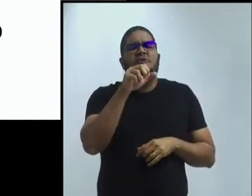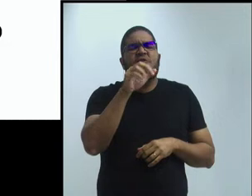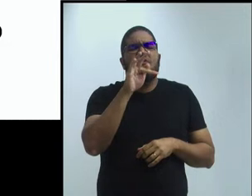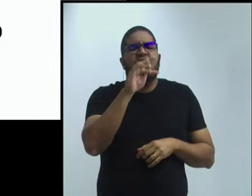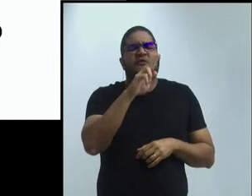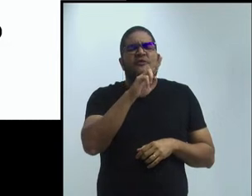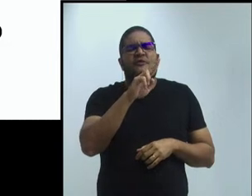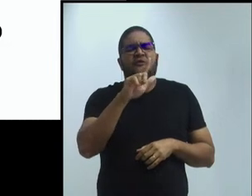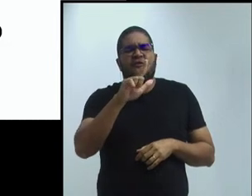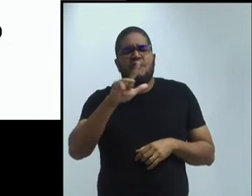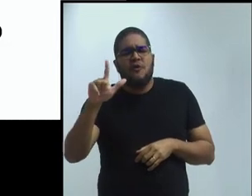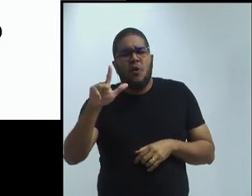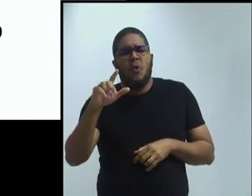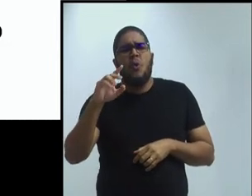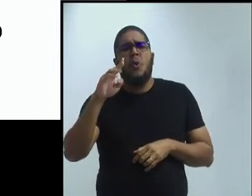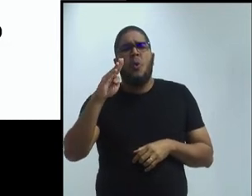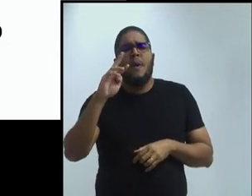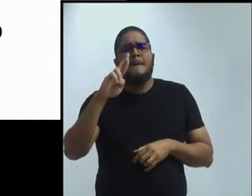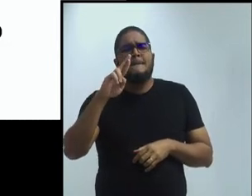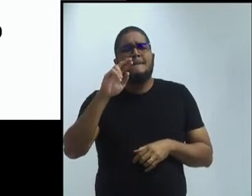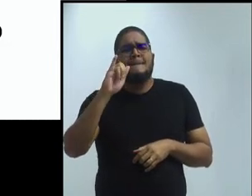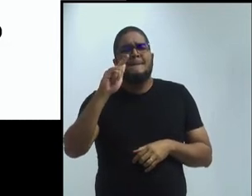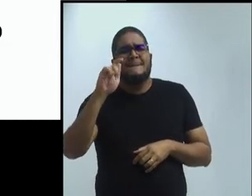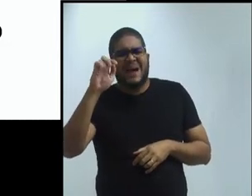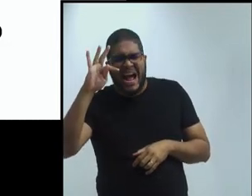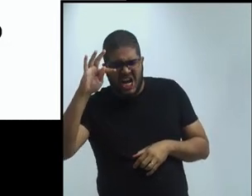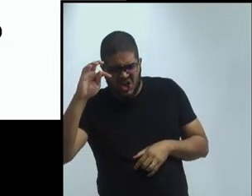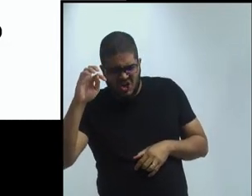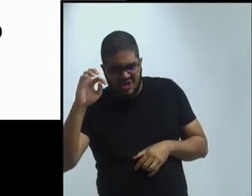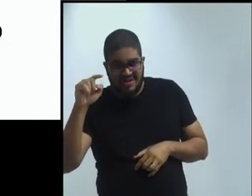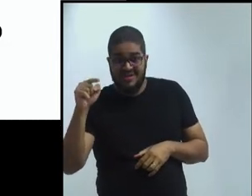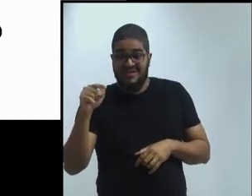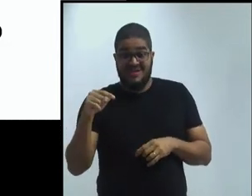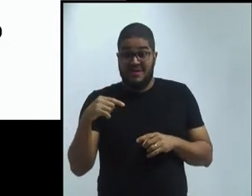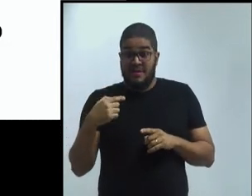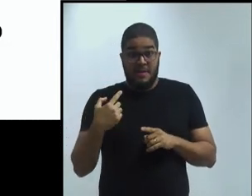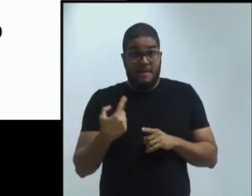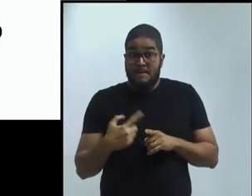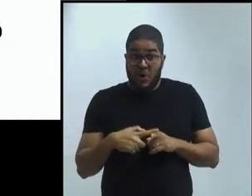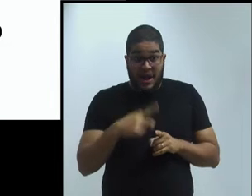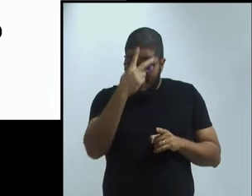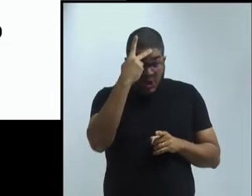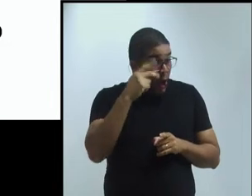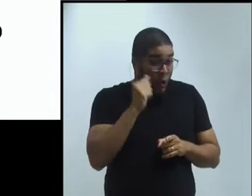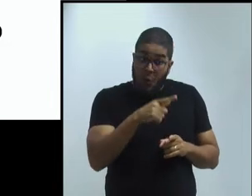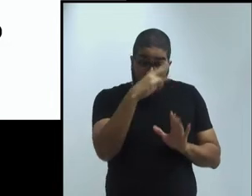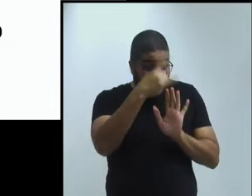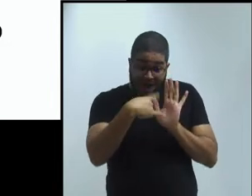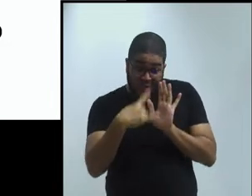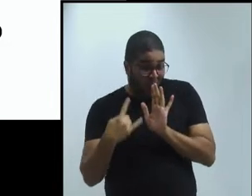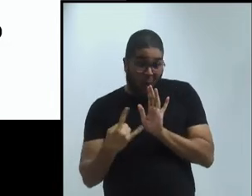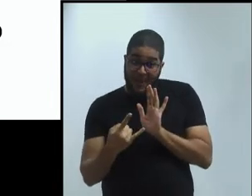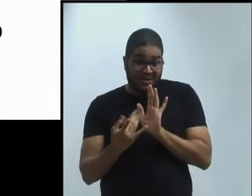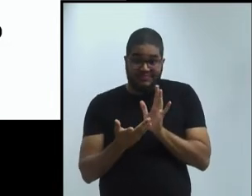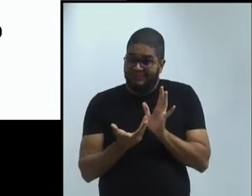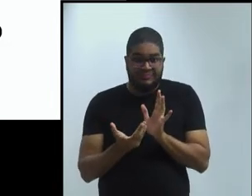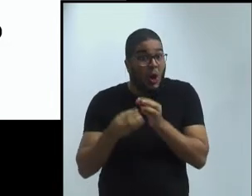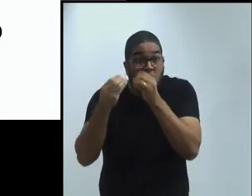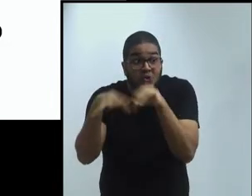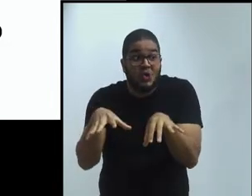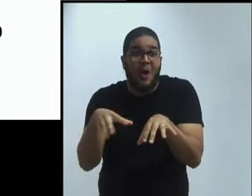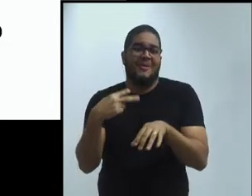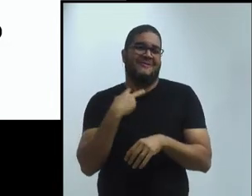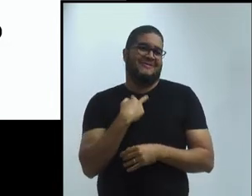porque as pessoas empacam logo na primeira, ali na burocracia. A língua, a língua precisa de um